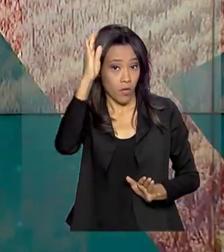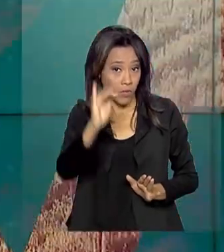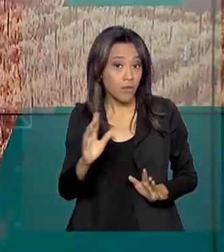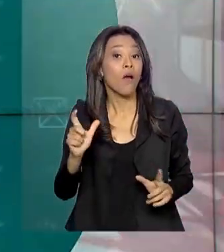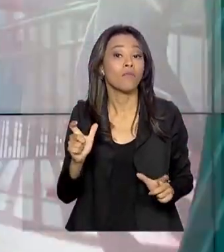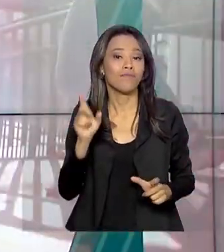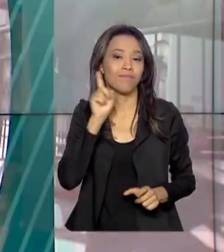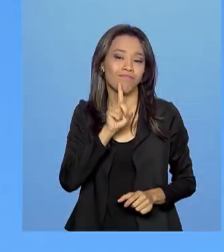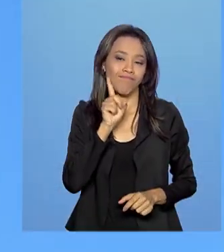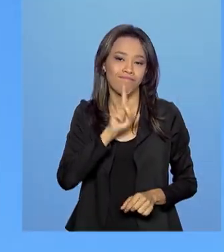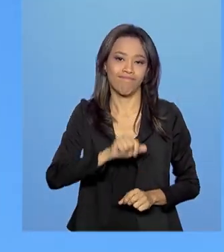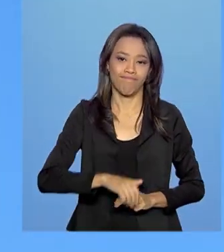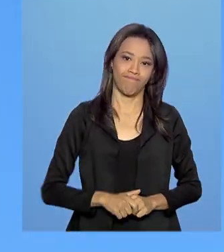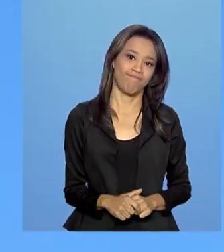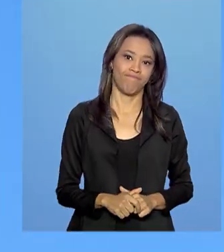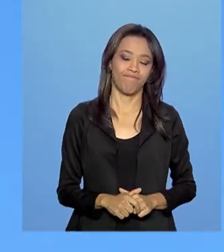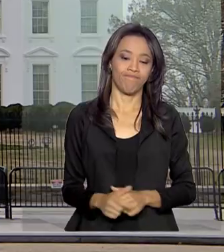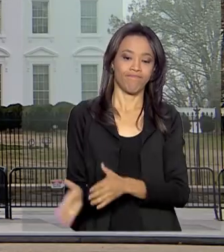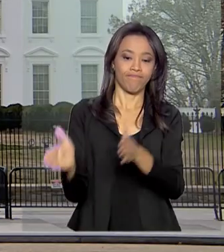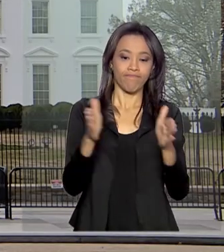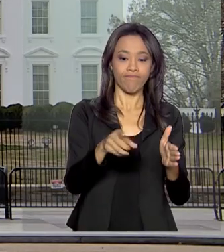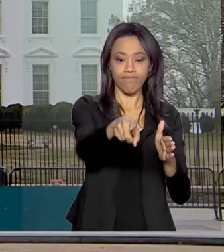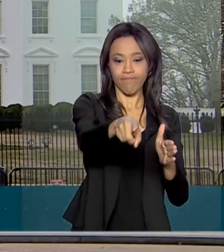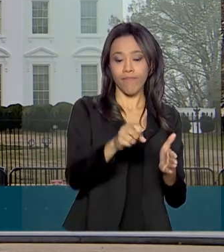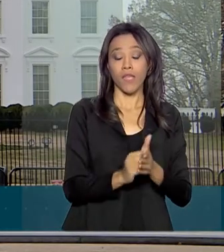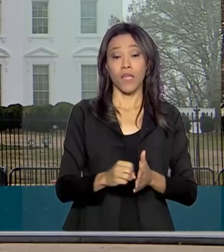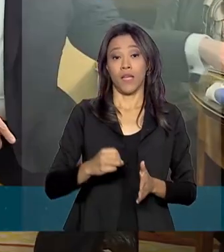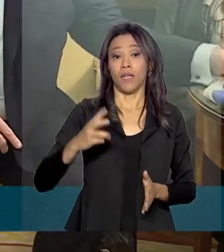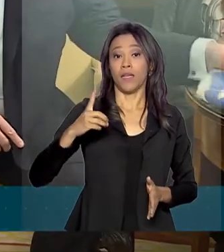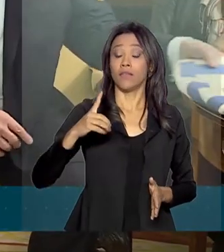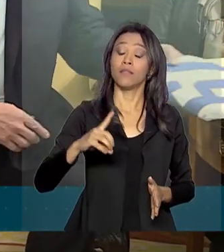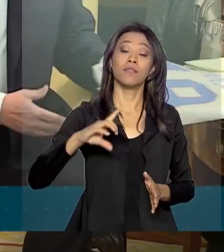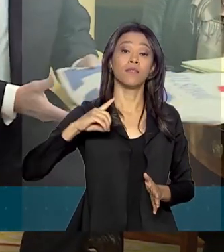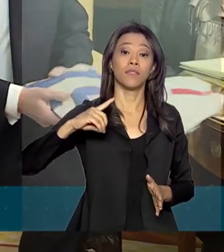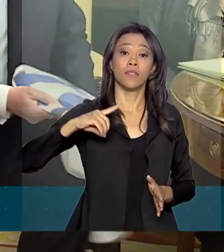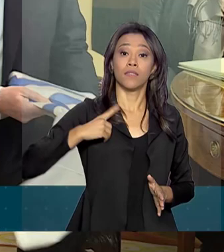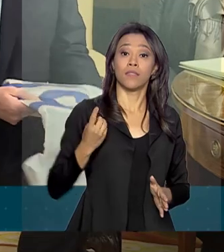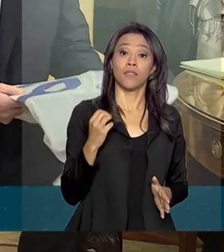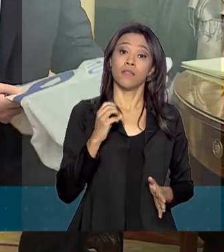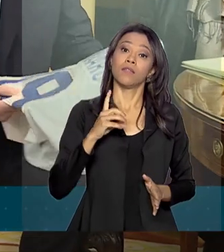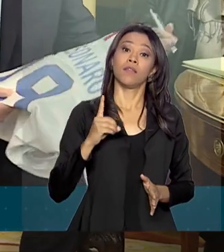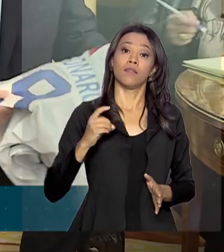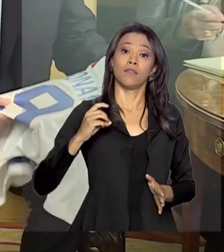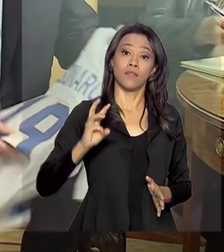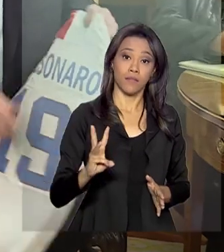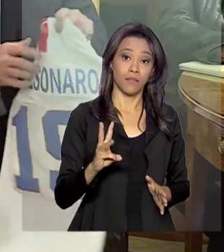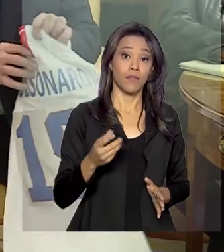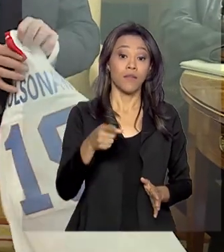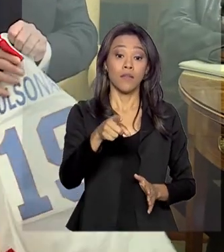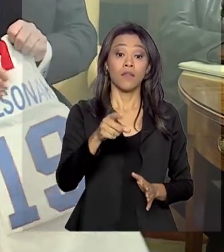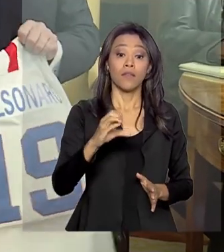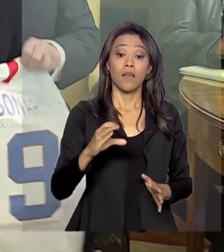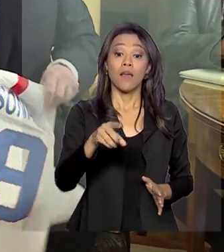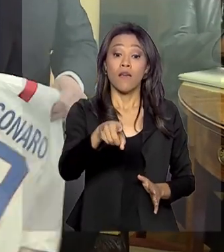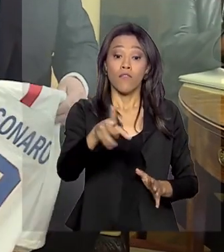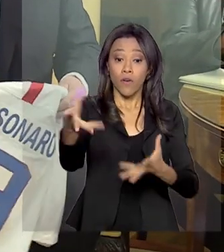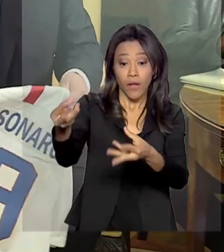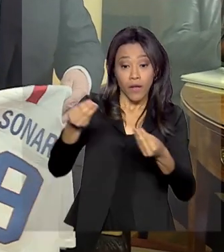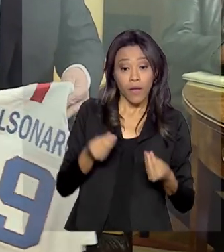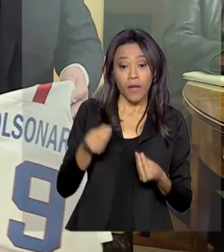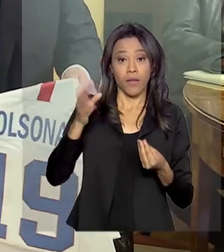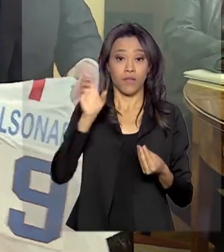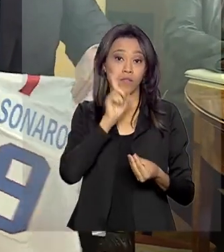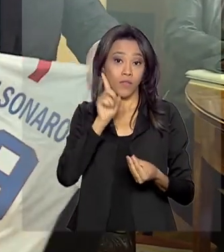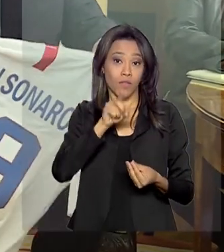Unidos. Em Washington, na Casa Branca, o presidente Jair Bolsonaro foi recebido pelo presidente dos Estados